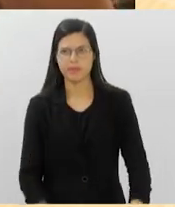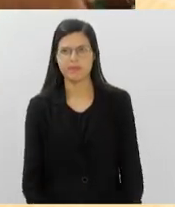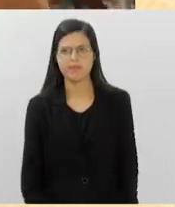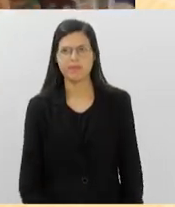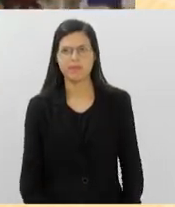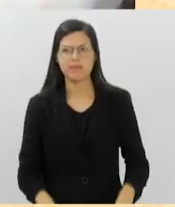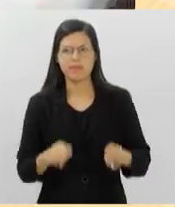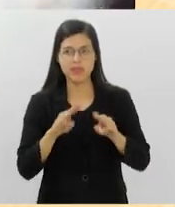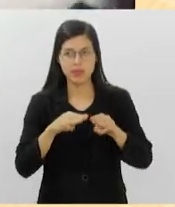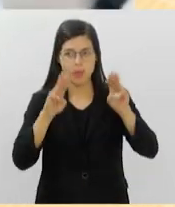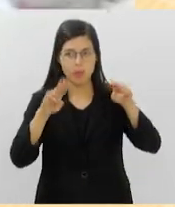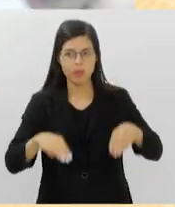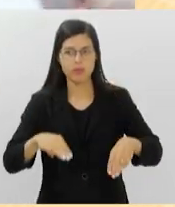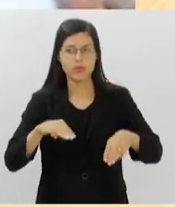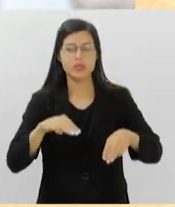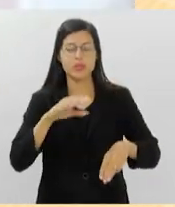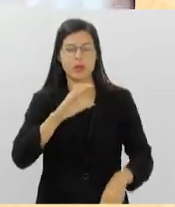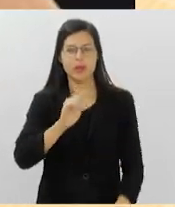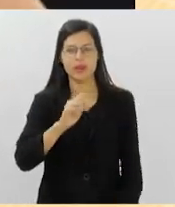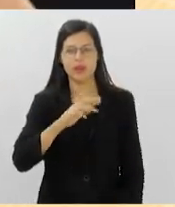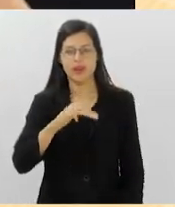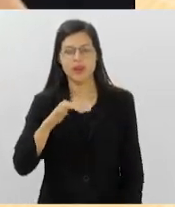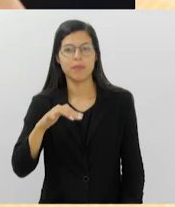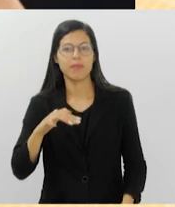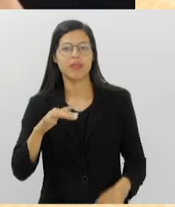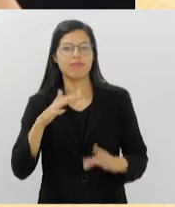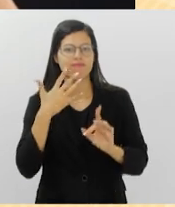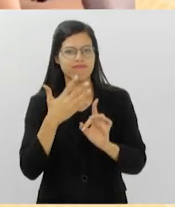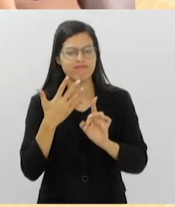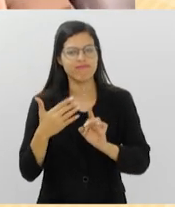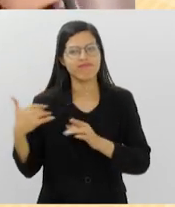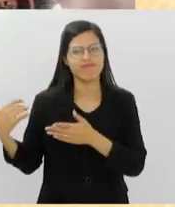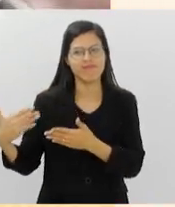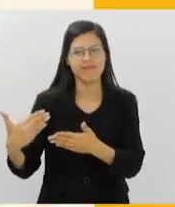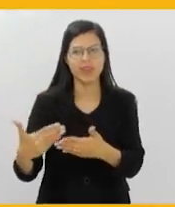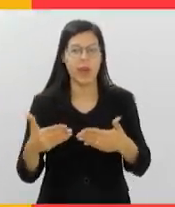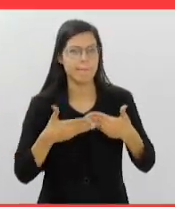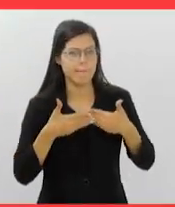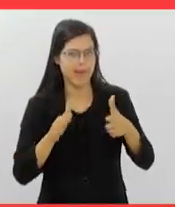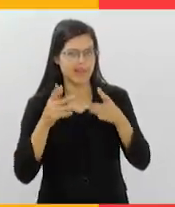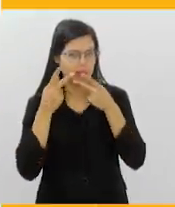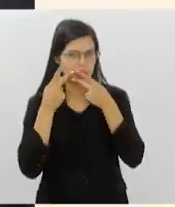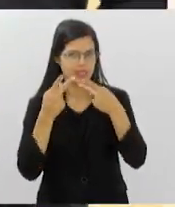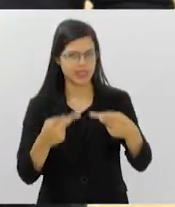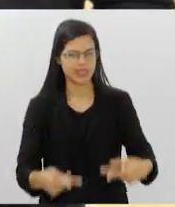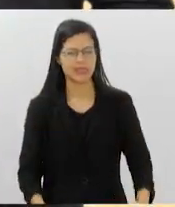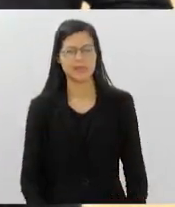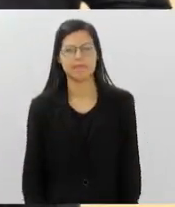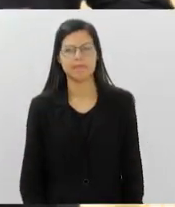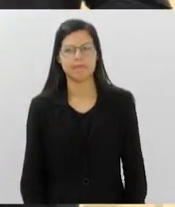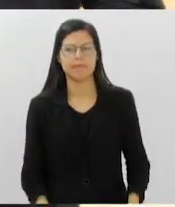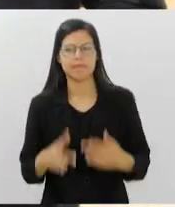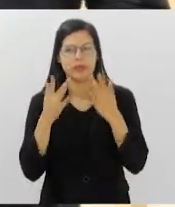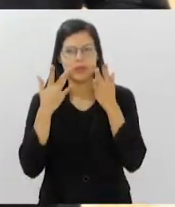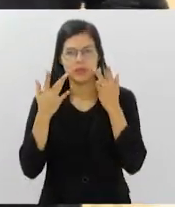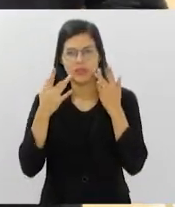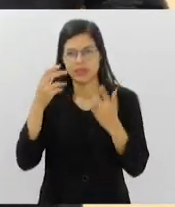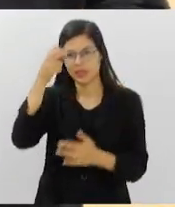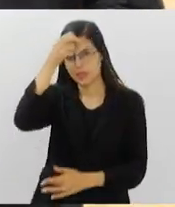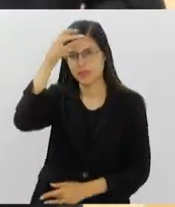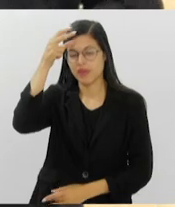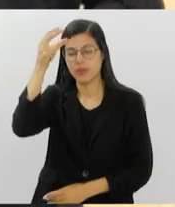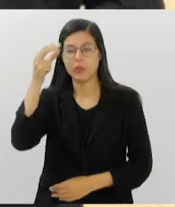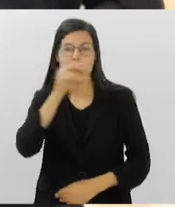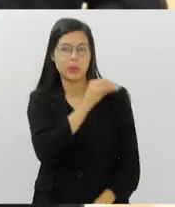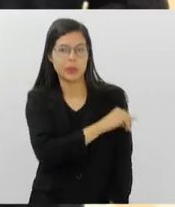Museu Carmen Miranda, que celebra a carreira da cantora, estará aberto para visitação. O Teatro Municipal do Rio de